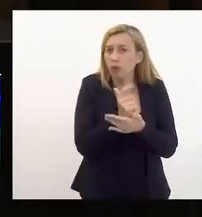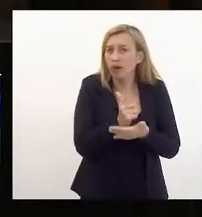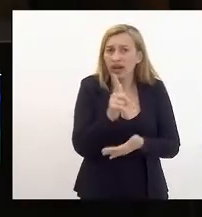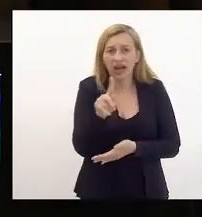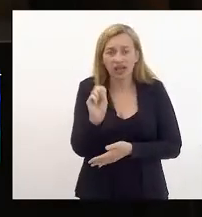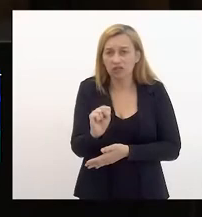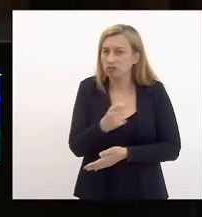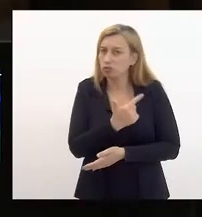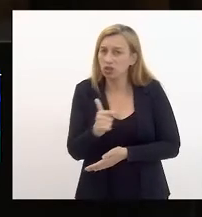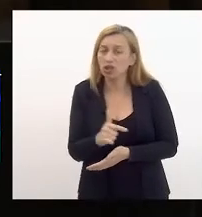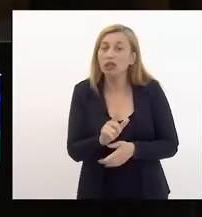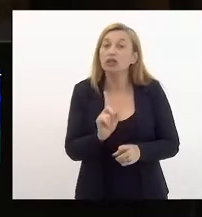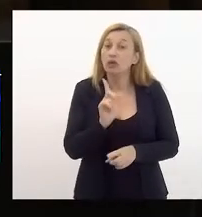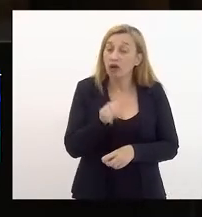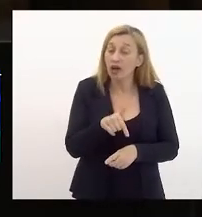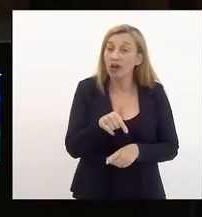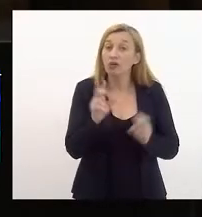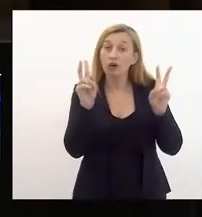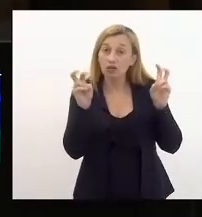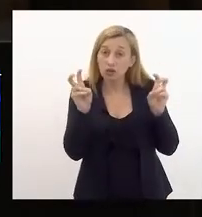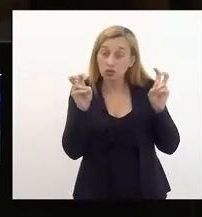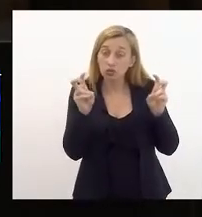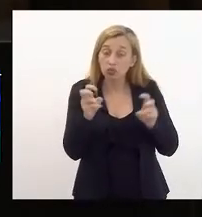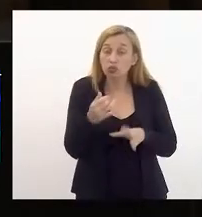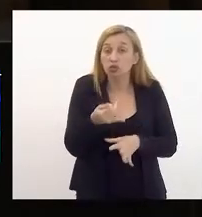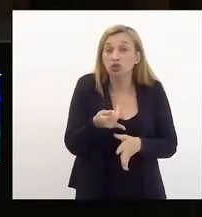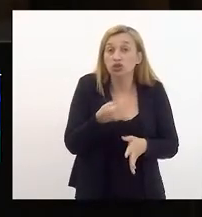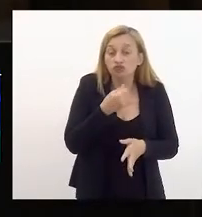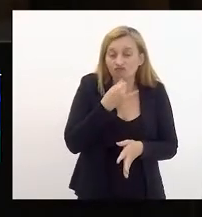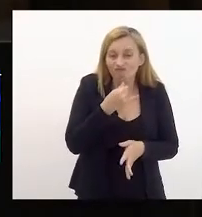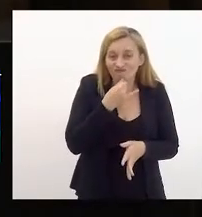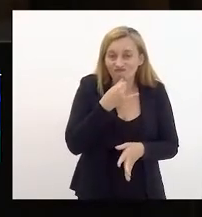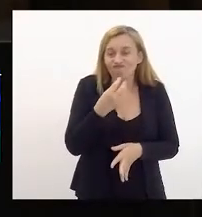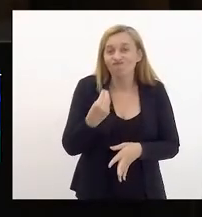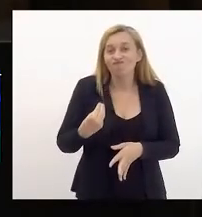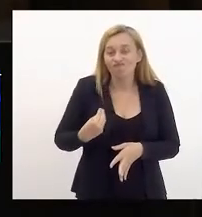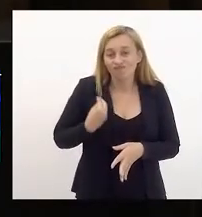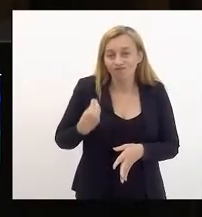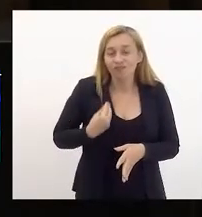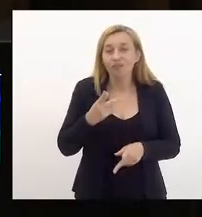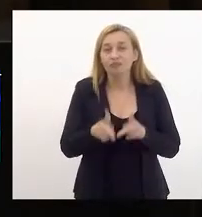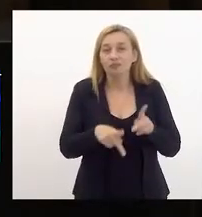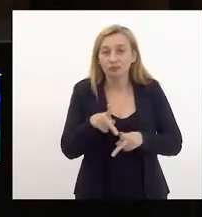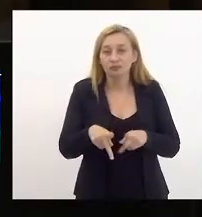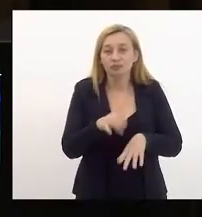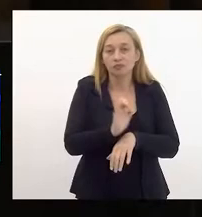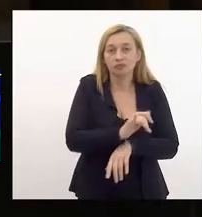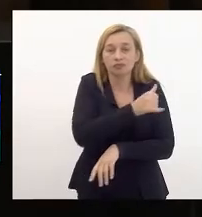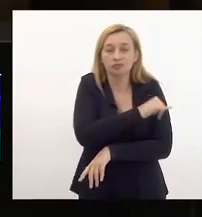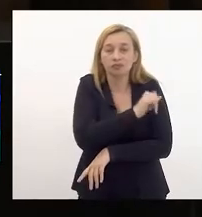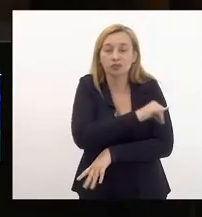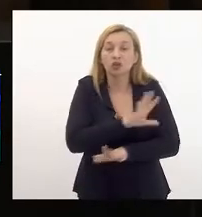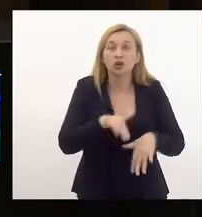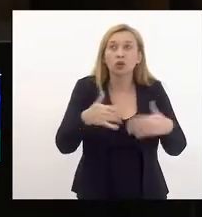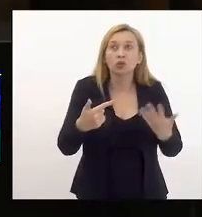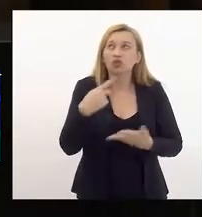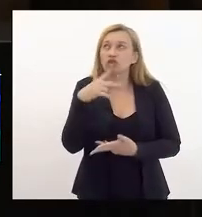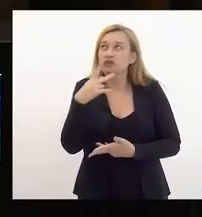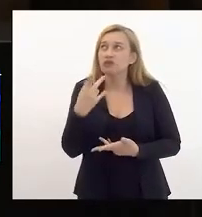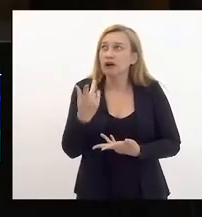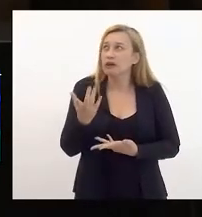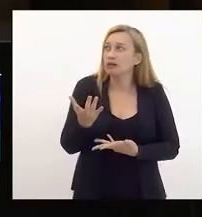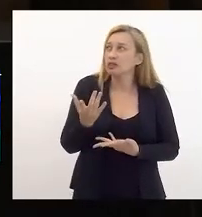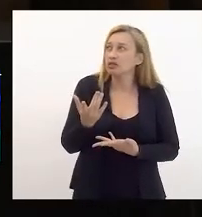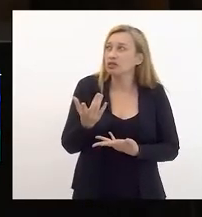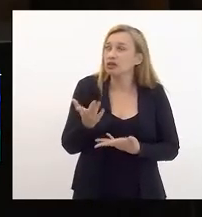gás então é essa situação de penura que está vivendo a população do Rio de Janeiro e quando a gente fala inclusive